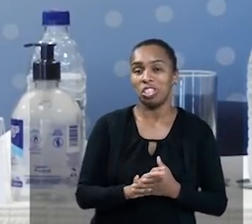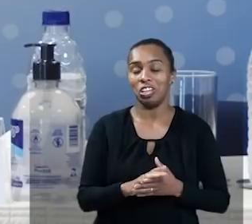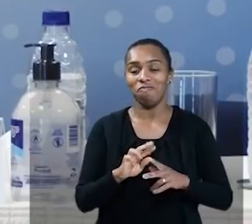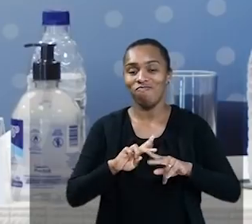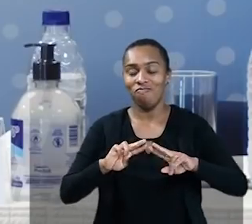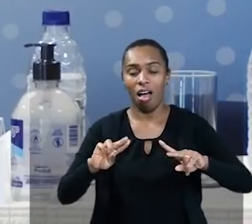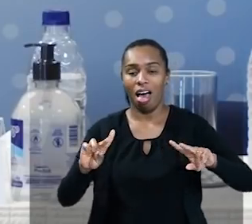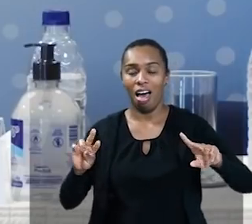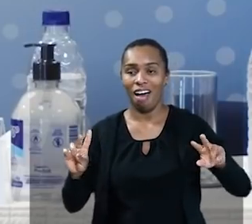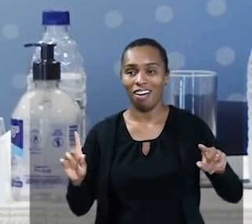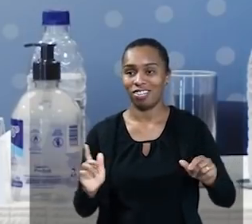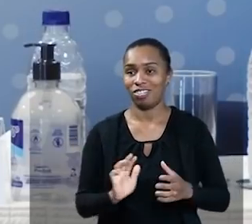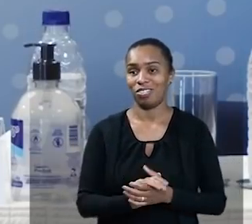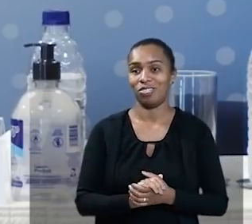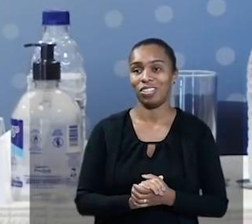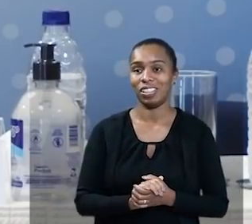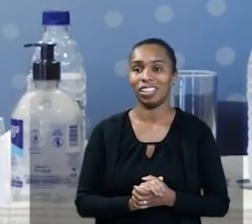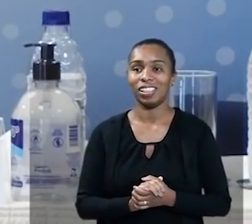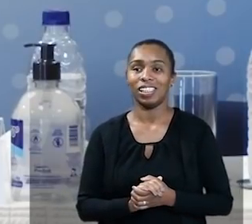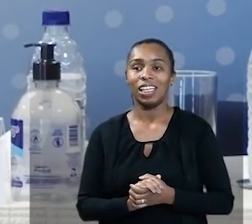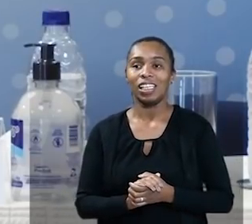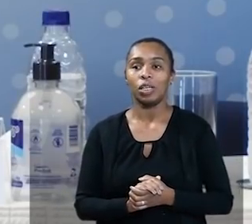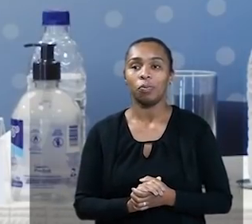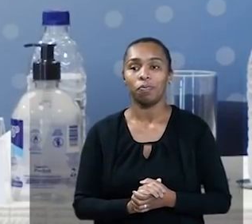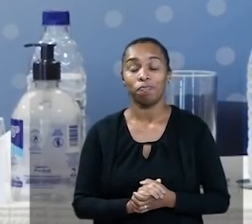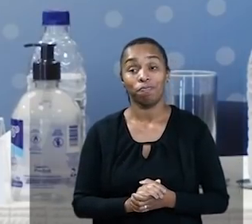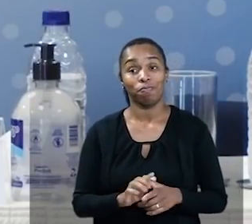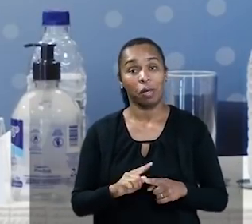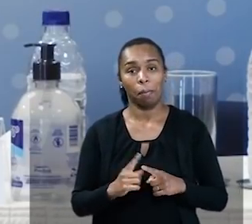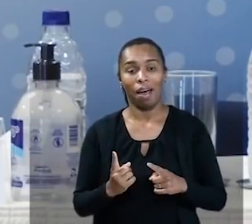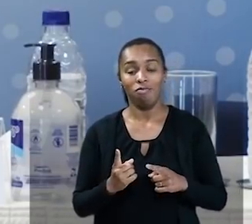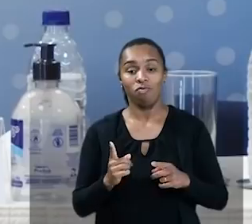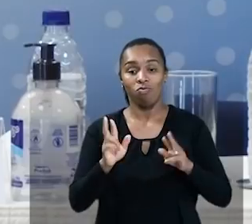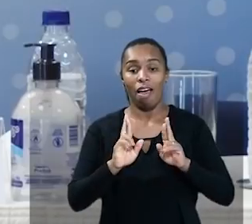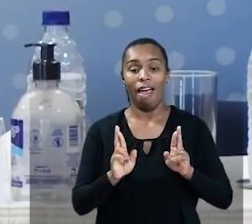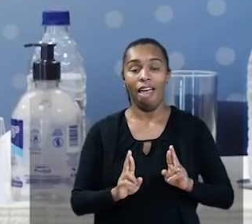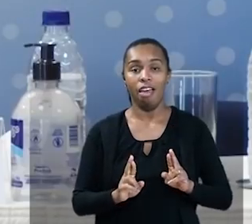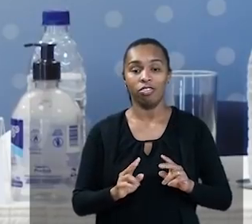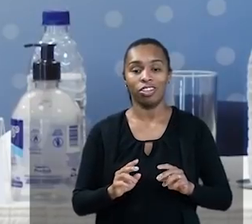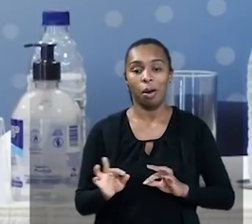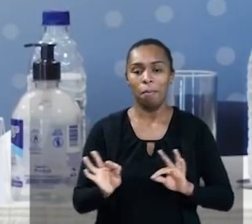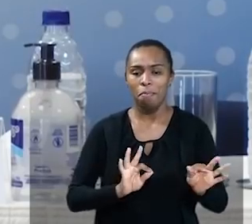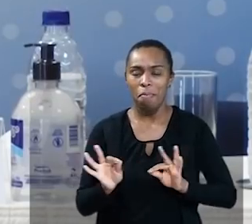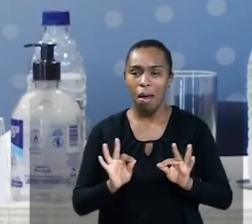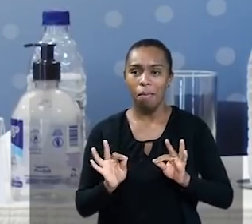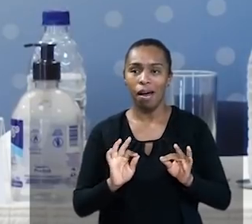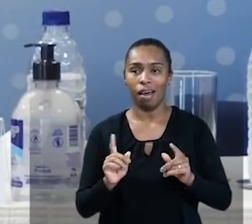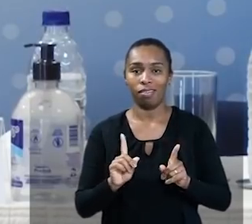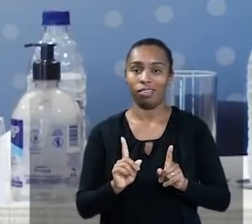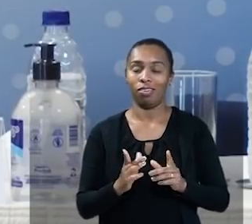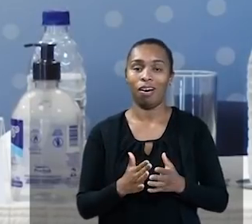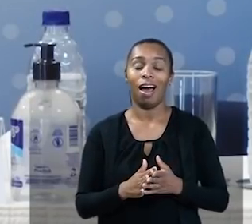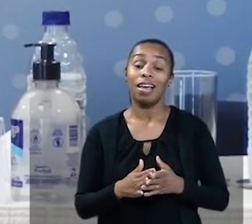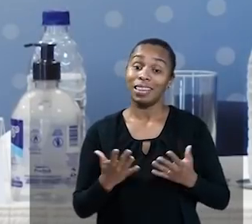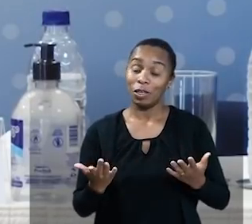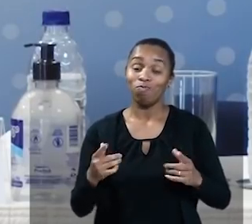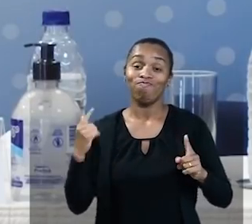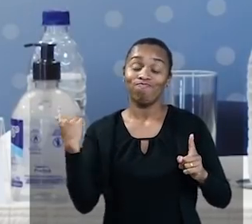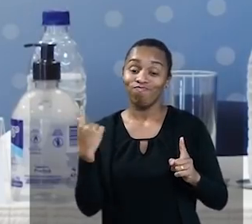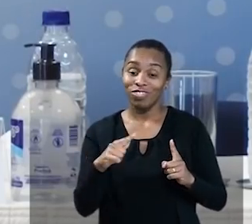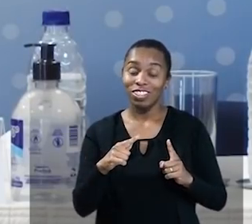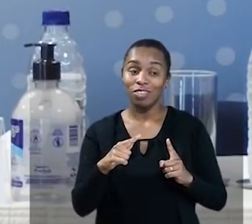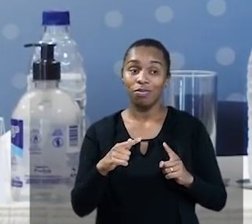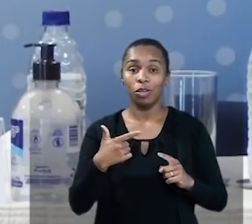eu diria, bem, estavam bem no início, a gente ouvia áudio na rede, mas não era uma rede, assim, preparada para o vídeo. Então, esse foi o